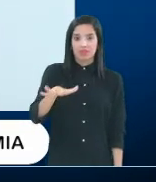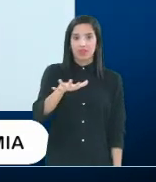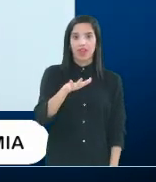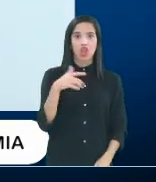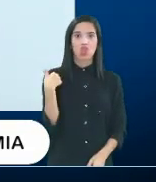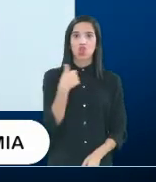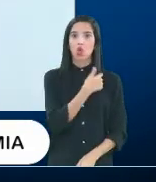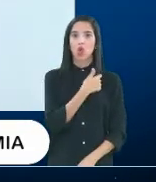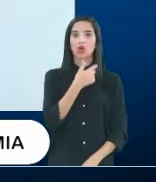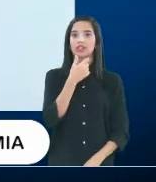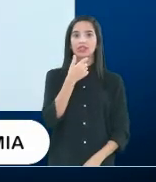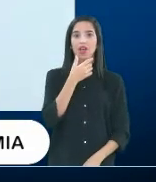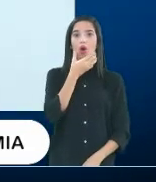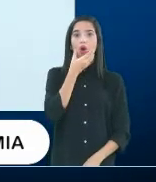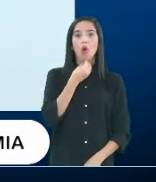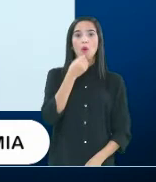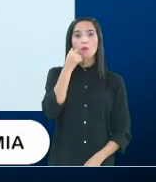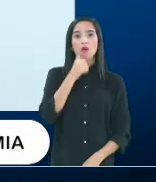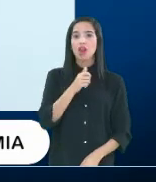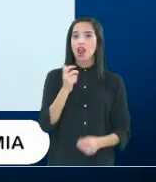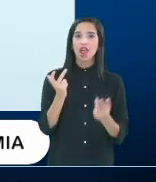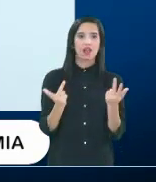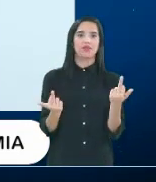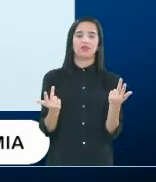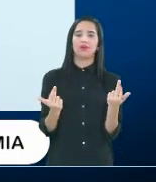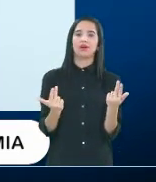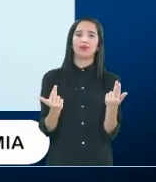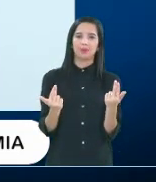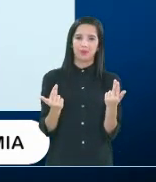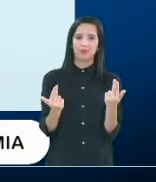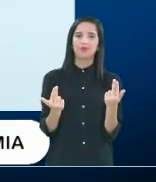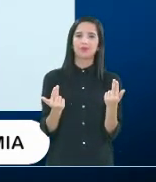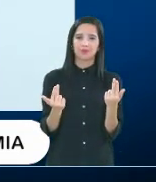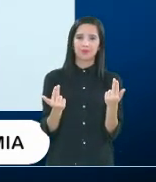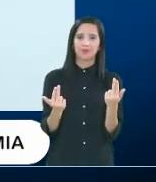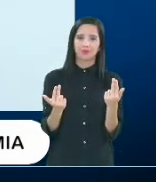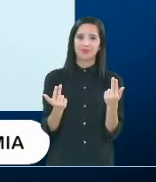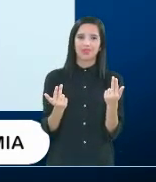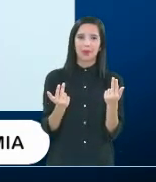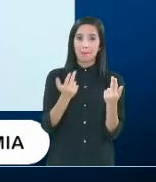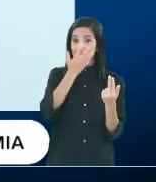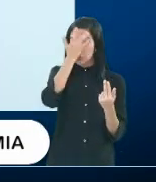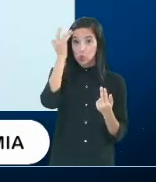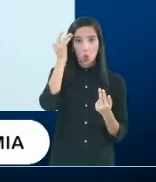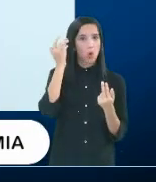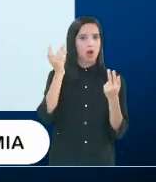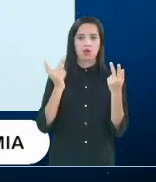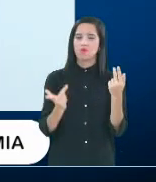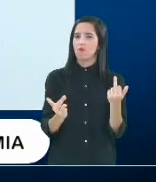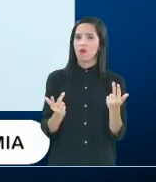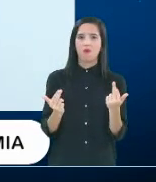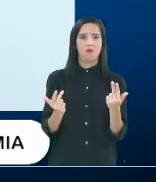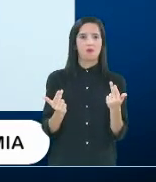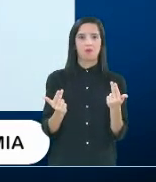homem quanto mulher é ser humano, né? Então, vai depender realmente